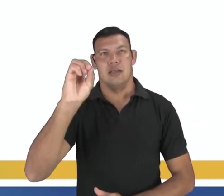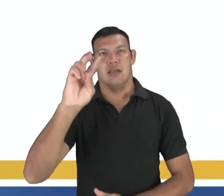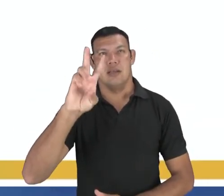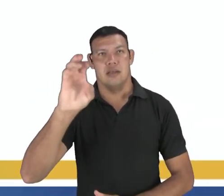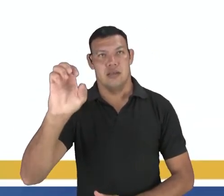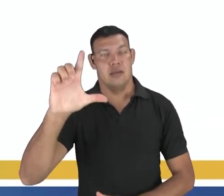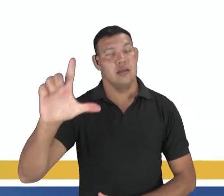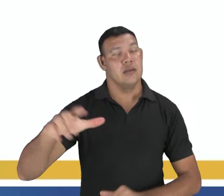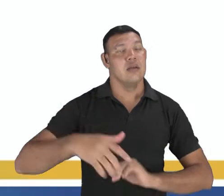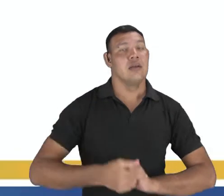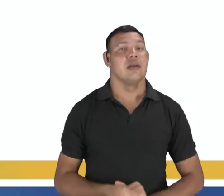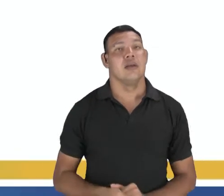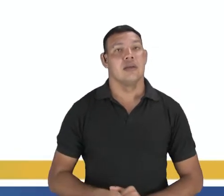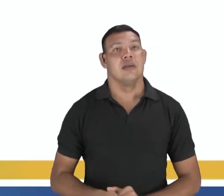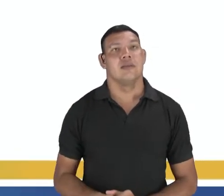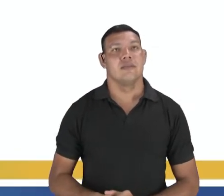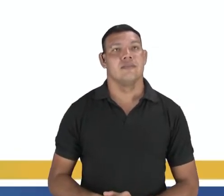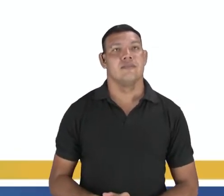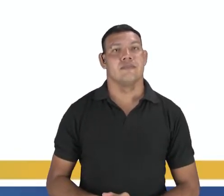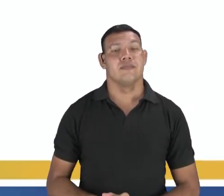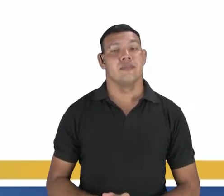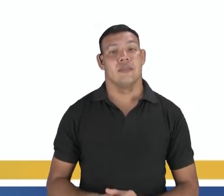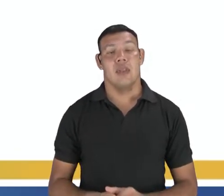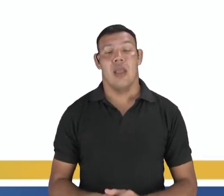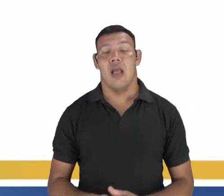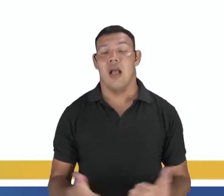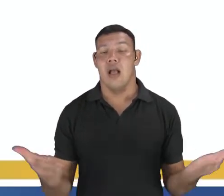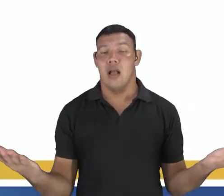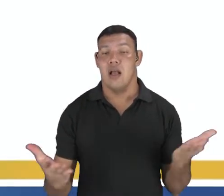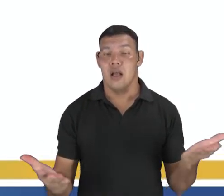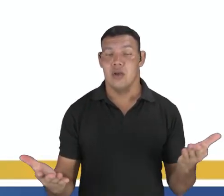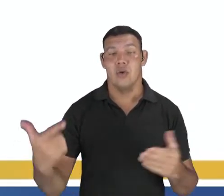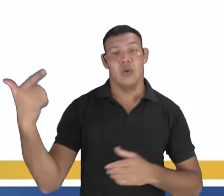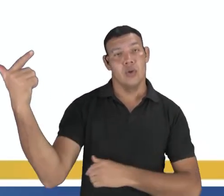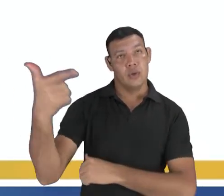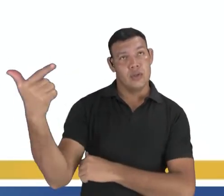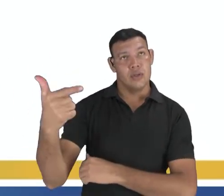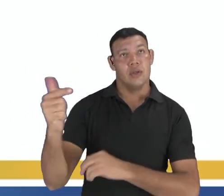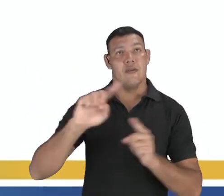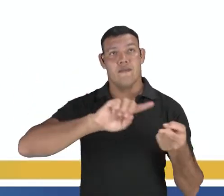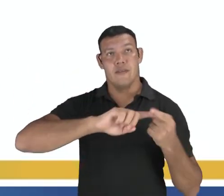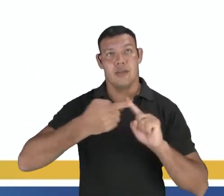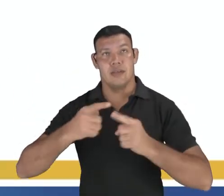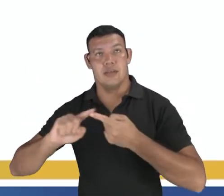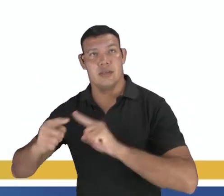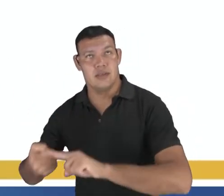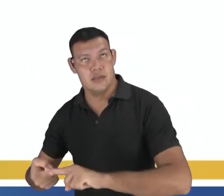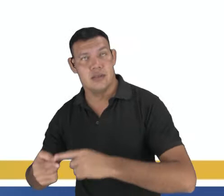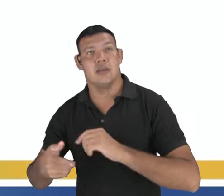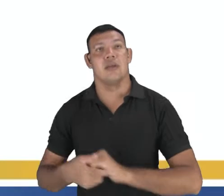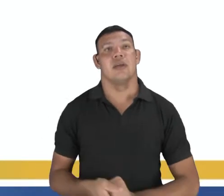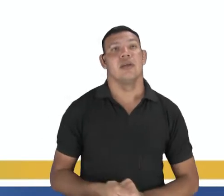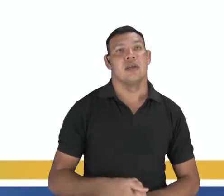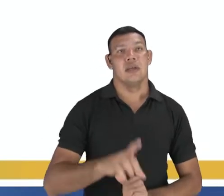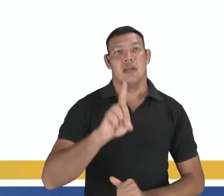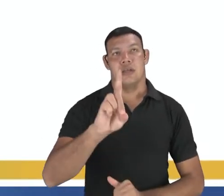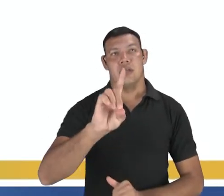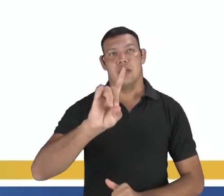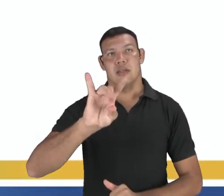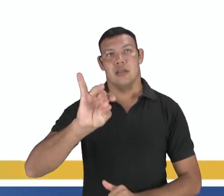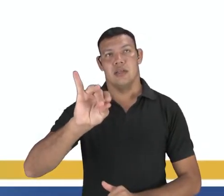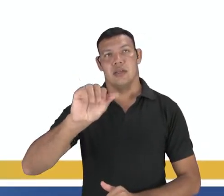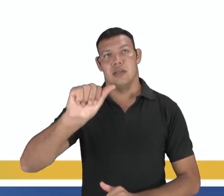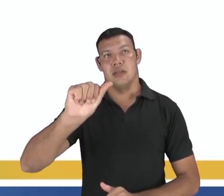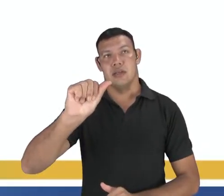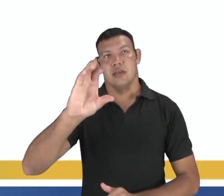exemplo de variação que nós temos é a variação diacrônica ou variação histórica. Que ela acontece, como é que ela se dá? É